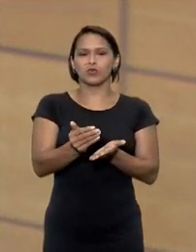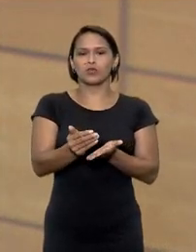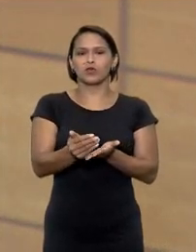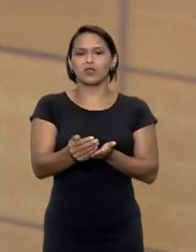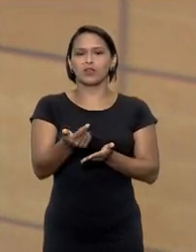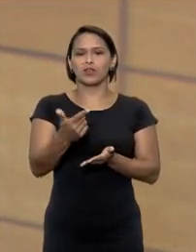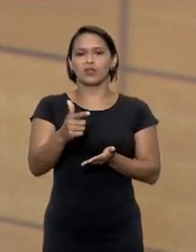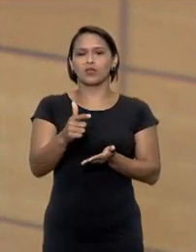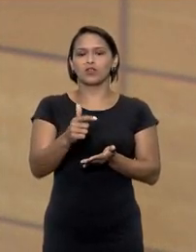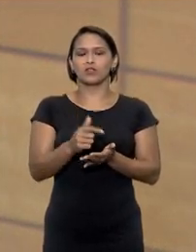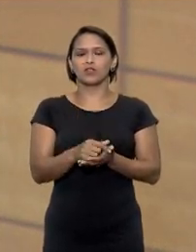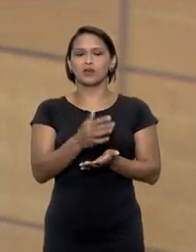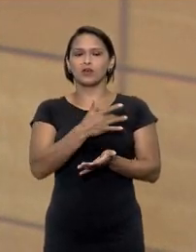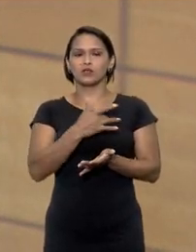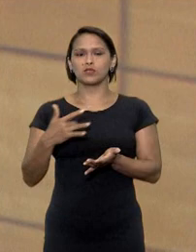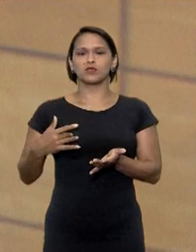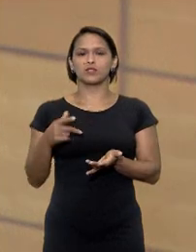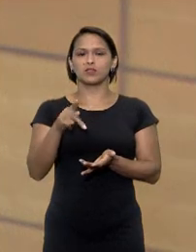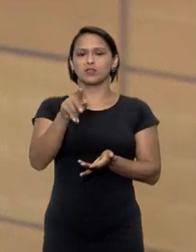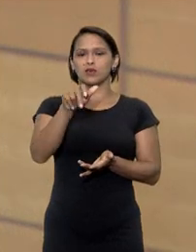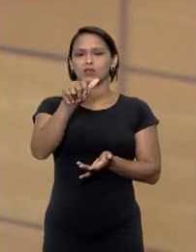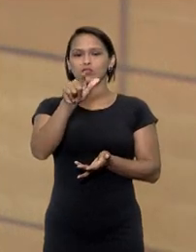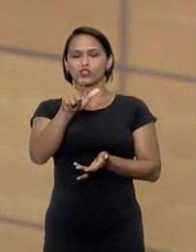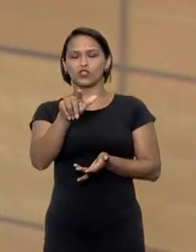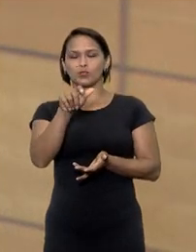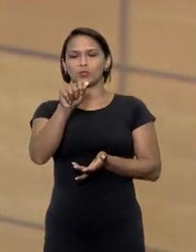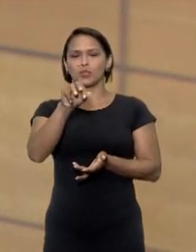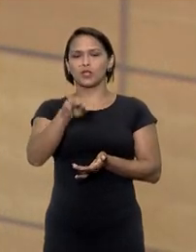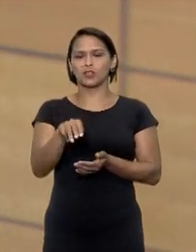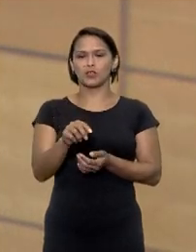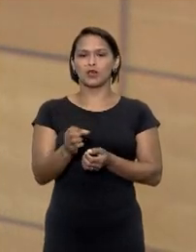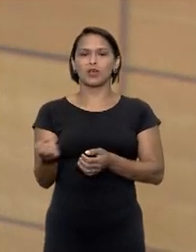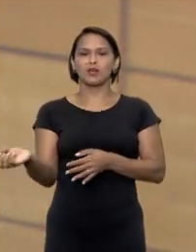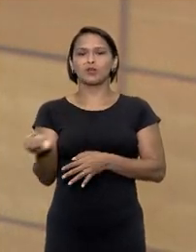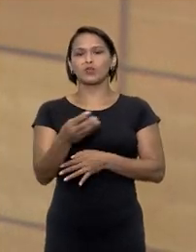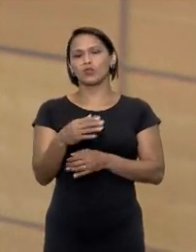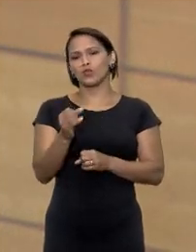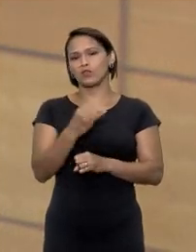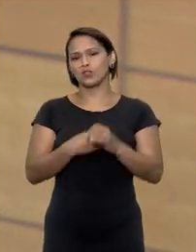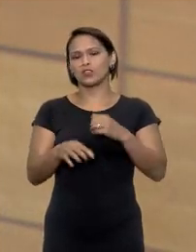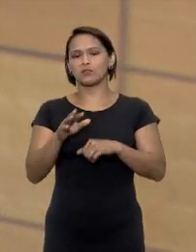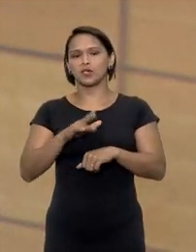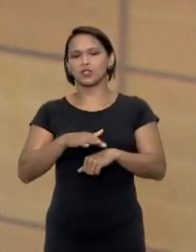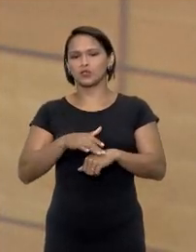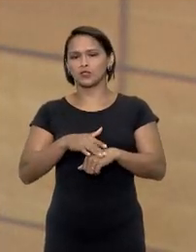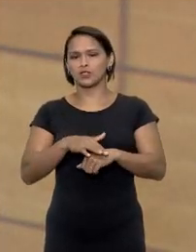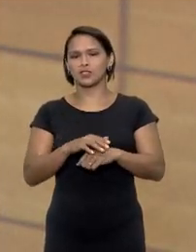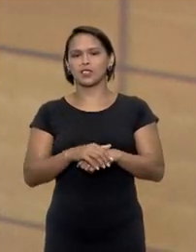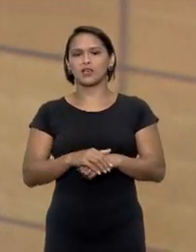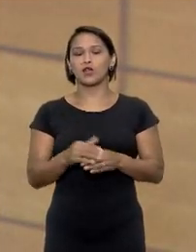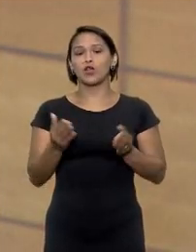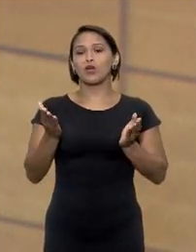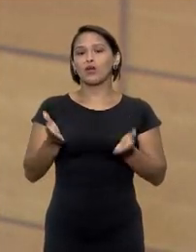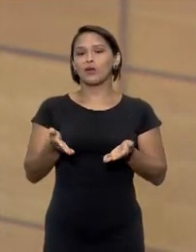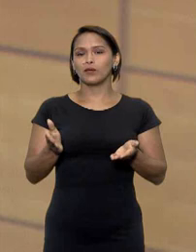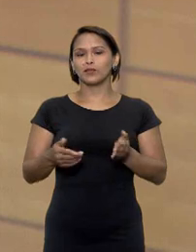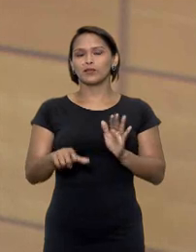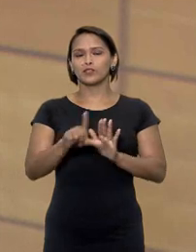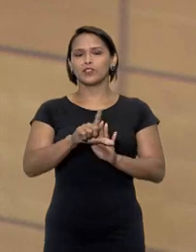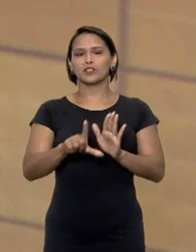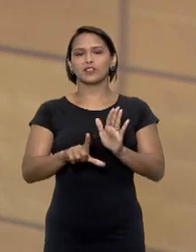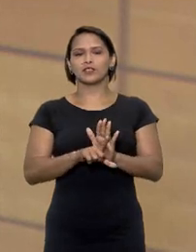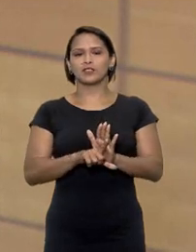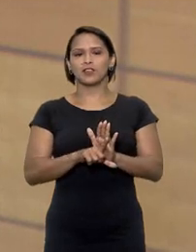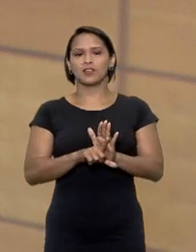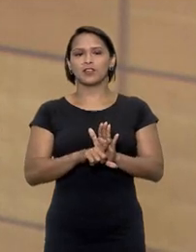ou não o prazo de cobertura de plano de saúde para trabalhador que necessite de tratamento constante atualmente a legislação prevê que a